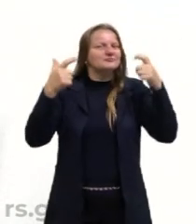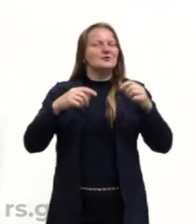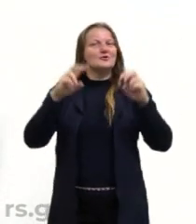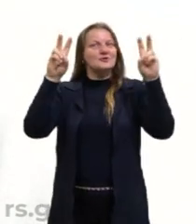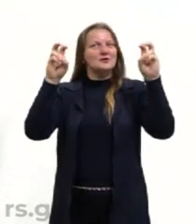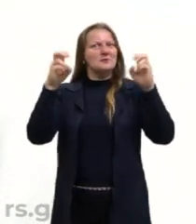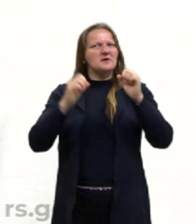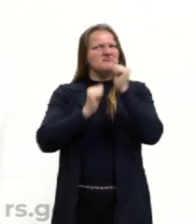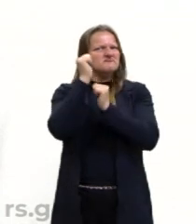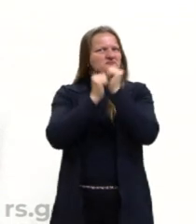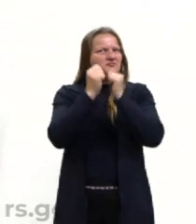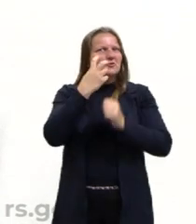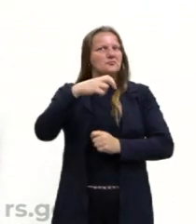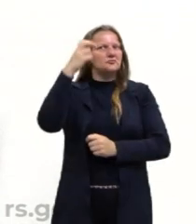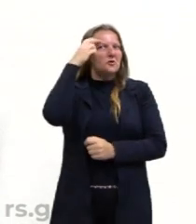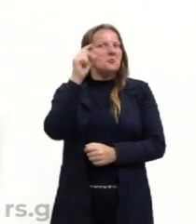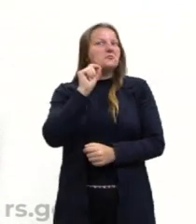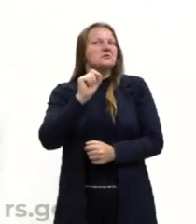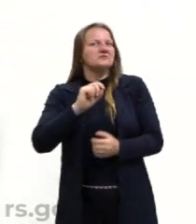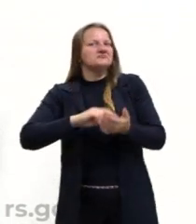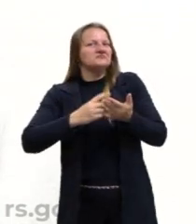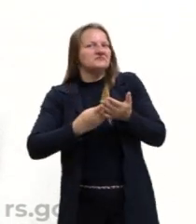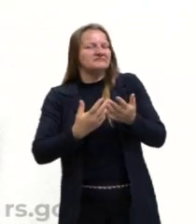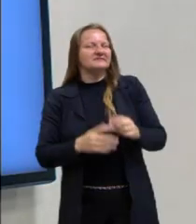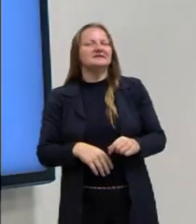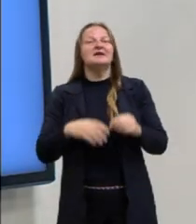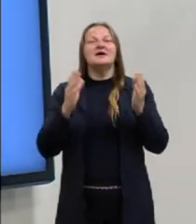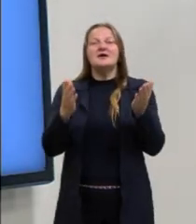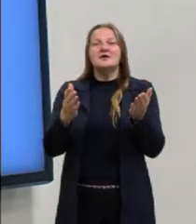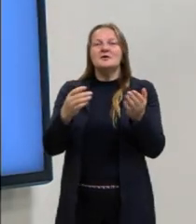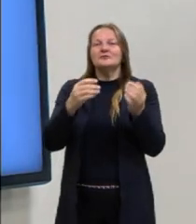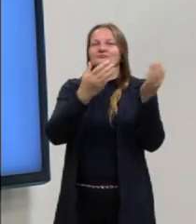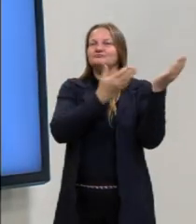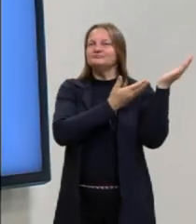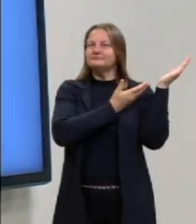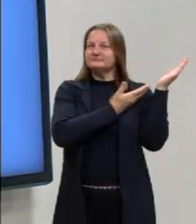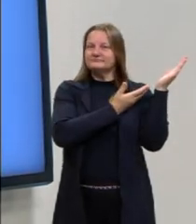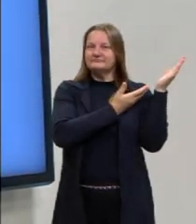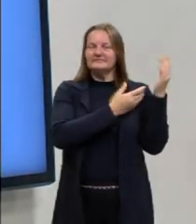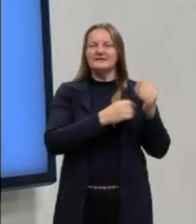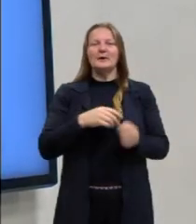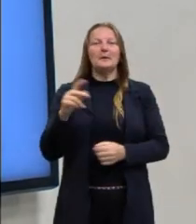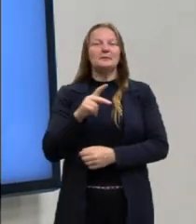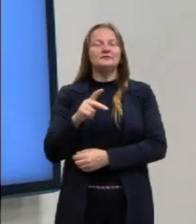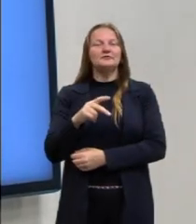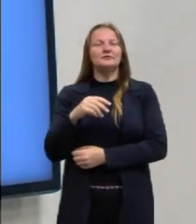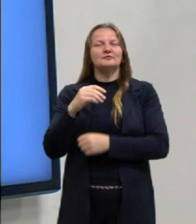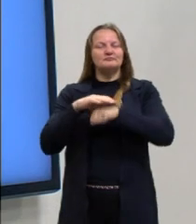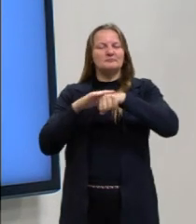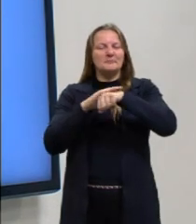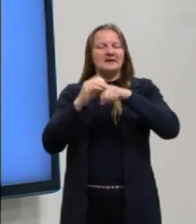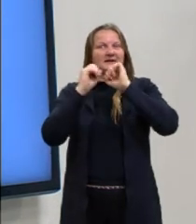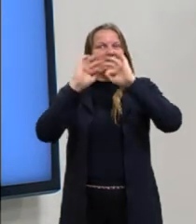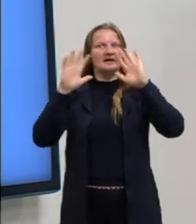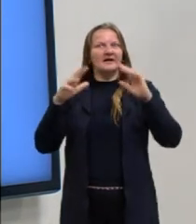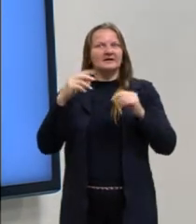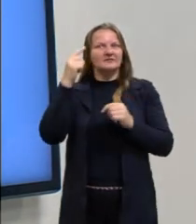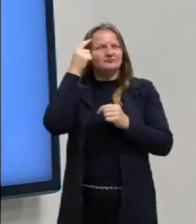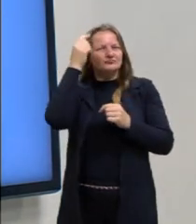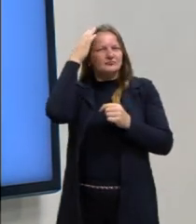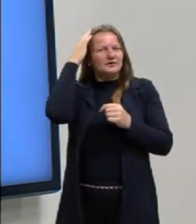indústria cultural. Eu sou um sujeito de pele clara, tenho olhos e cabelos castanhos, cabelos castanhos